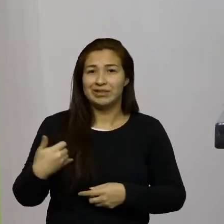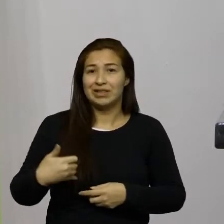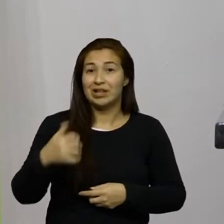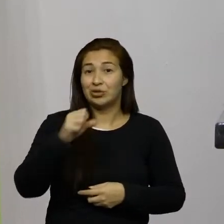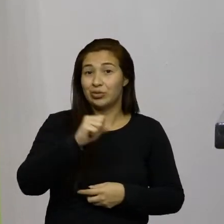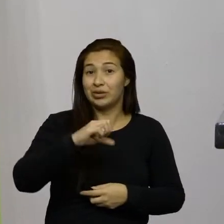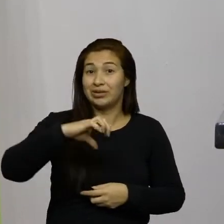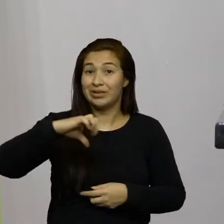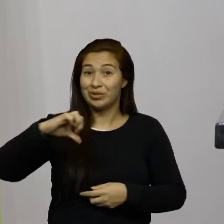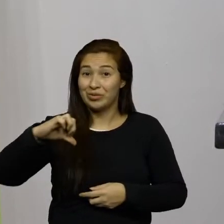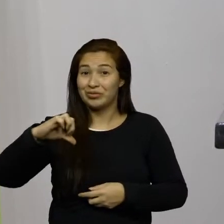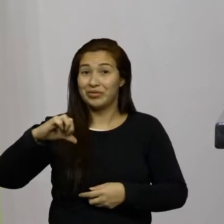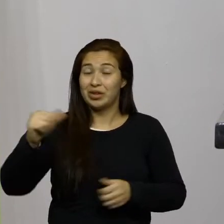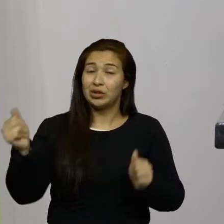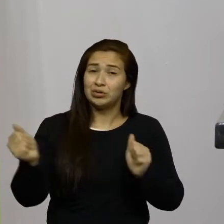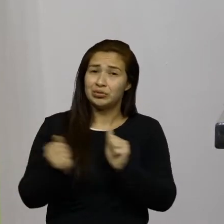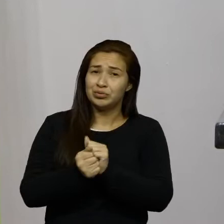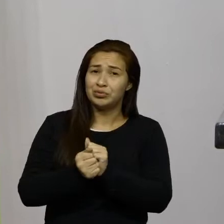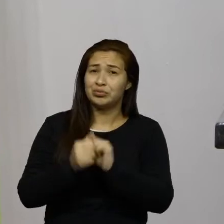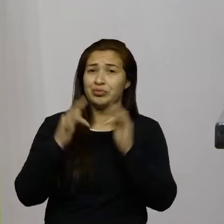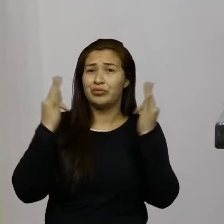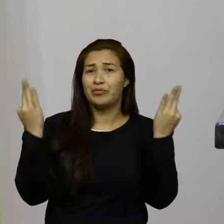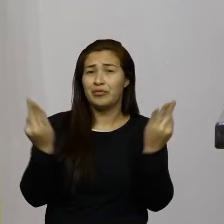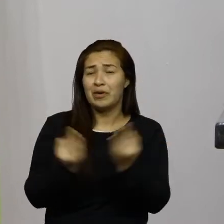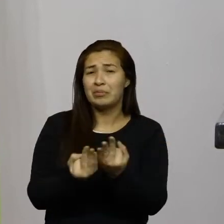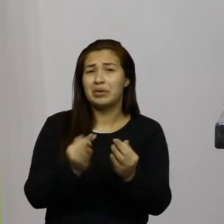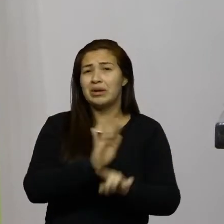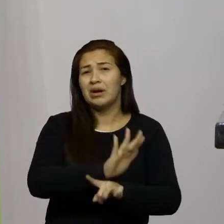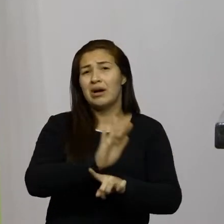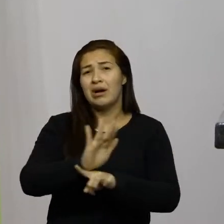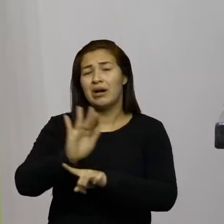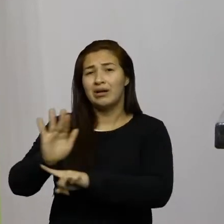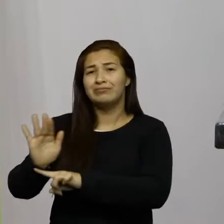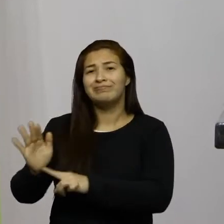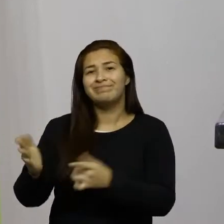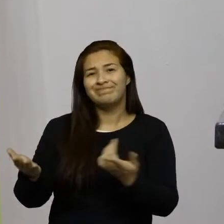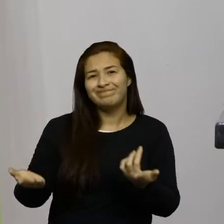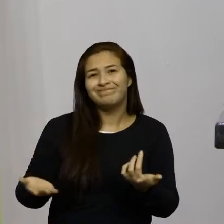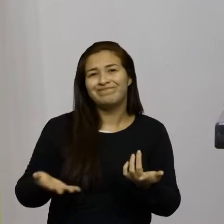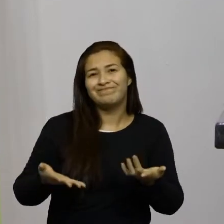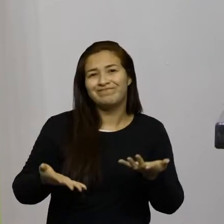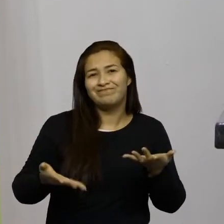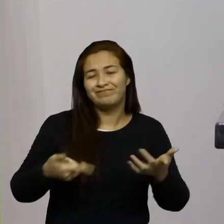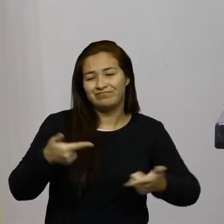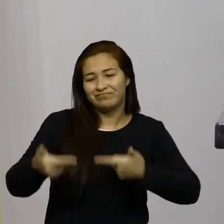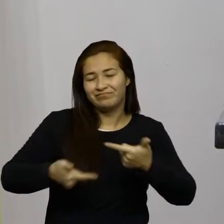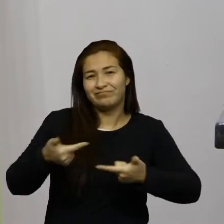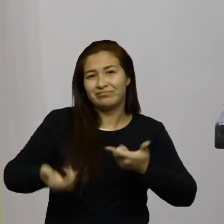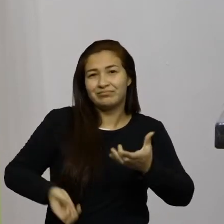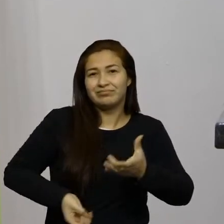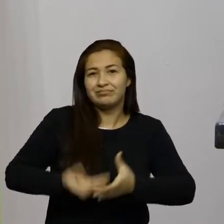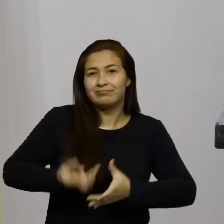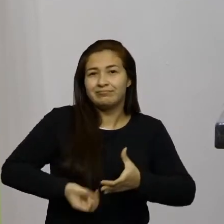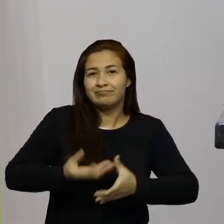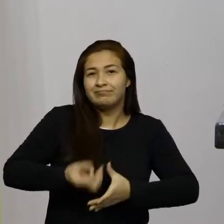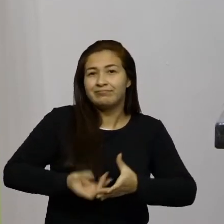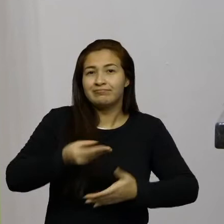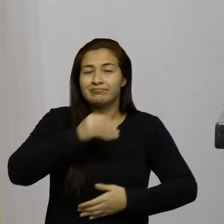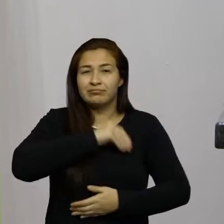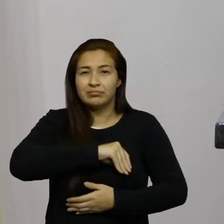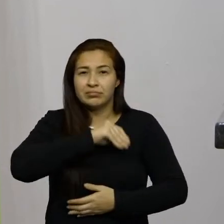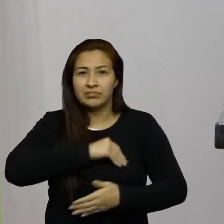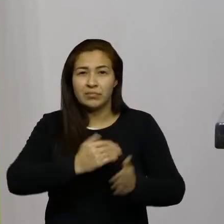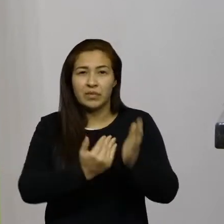Jair junto com a sua família proporcionando geração de emprego geração de renda e crescimento